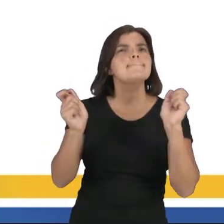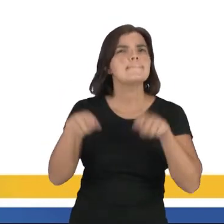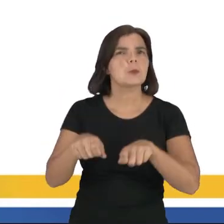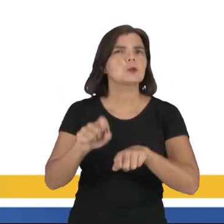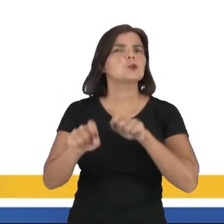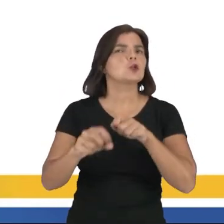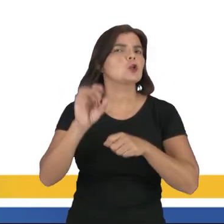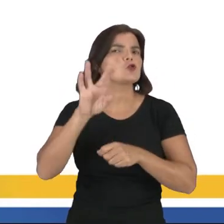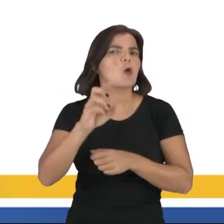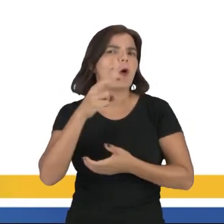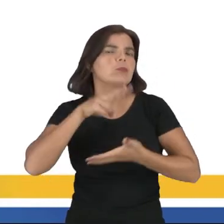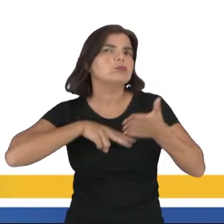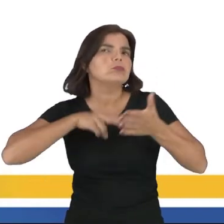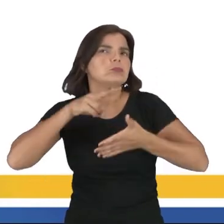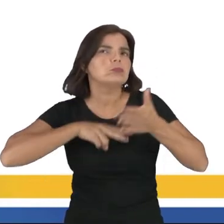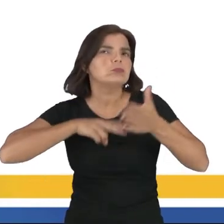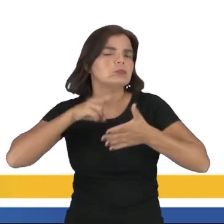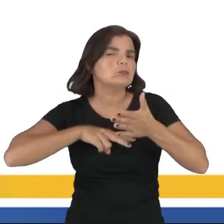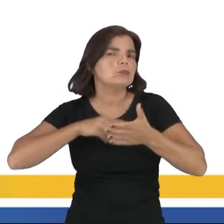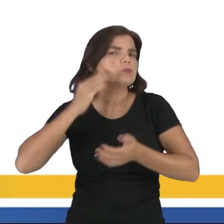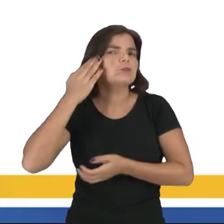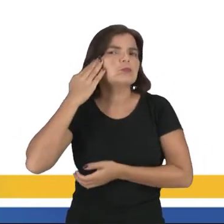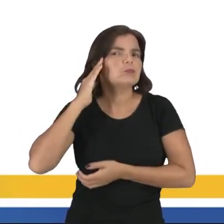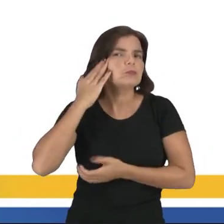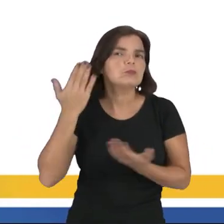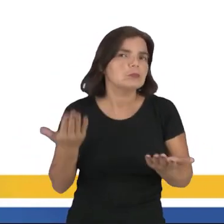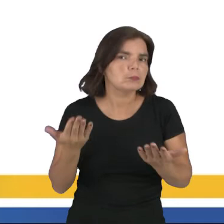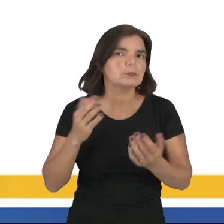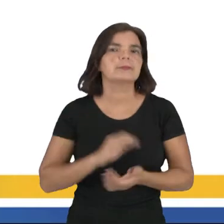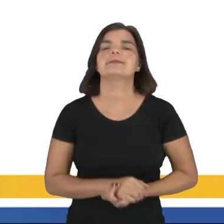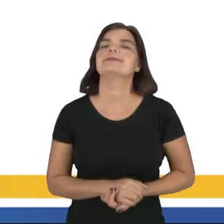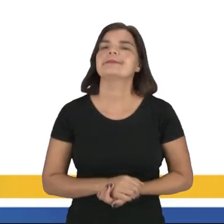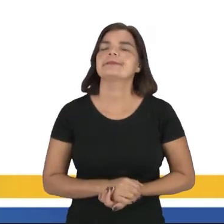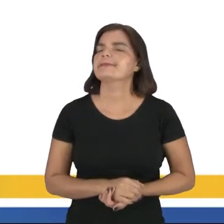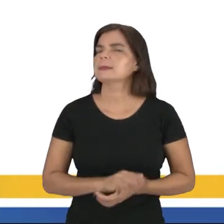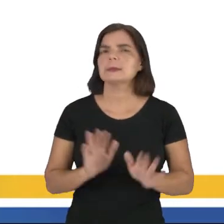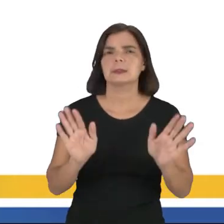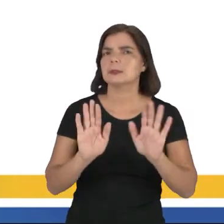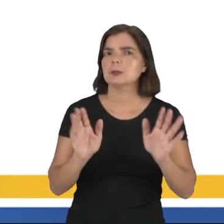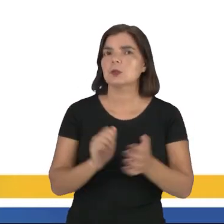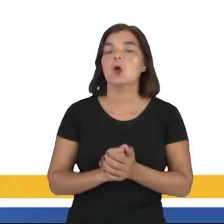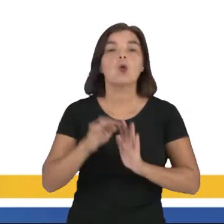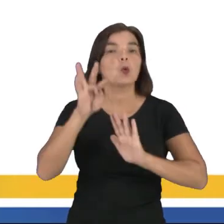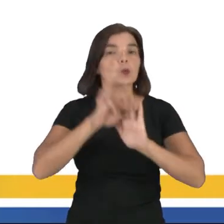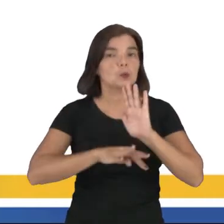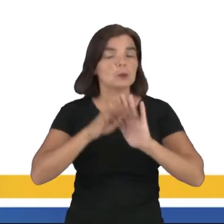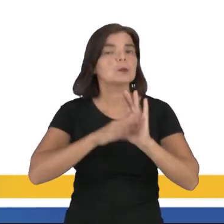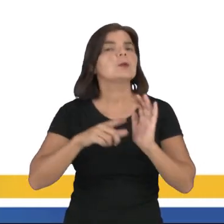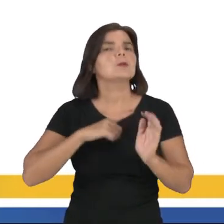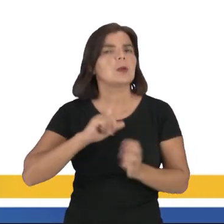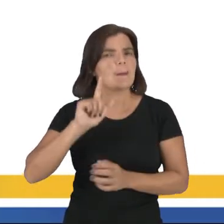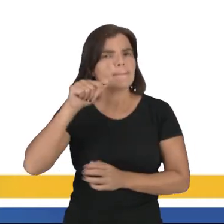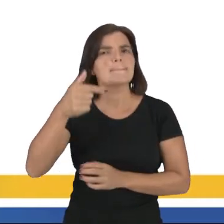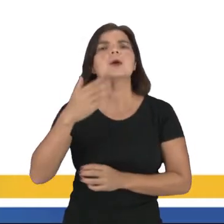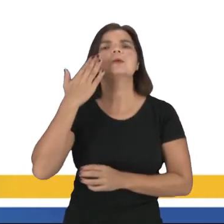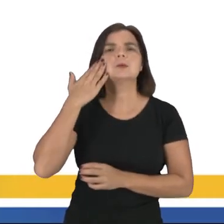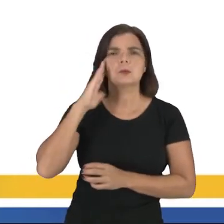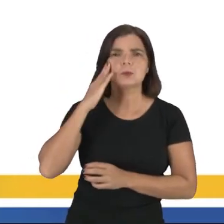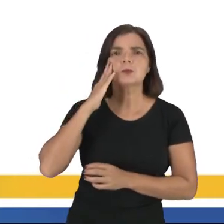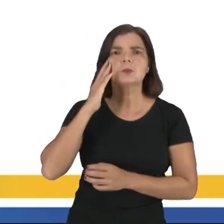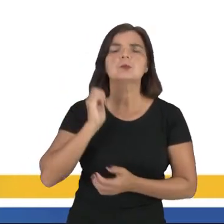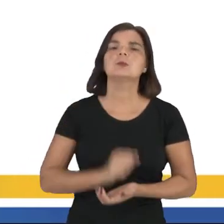possibilita apenas uma leitura, apenas uma interpretação. Não, gente. O texto possui mais de uma